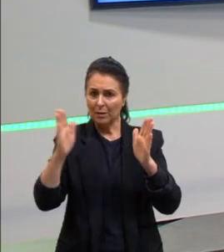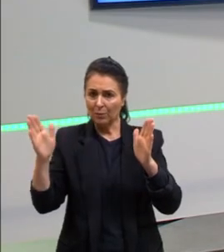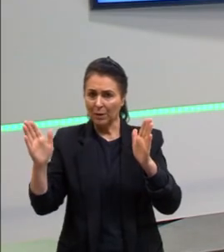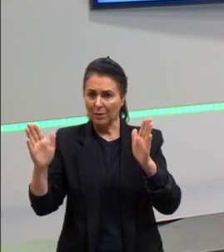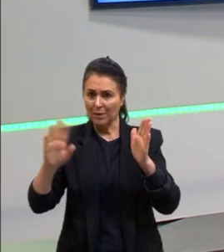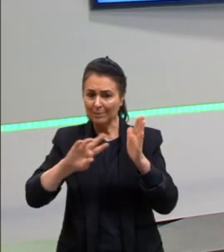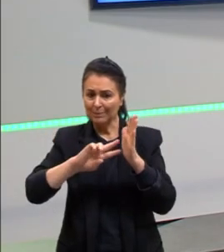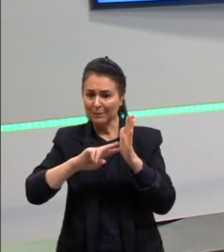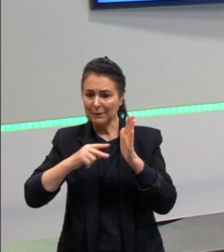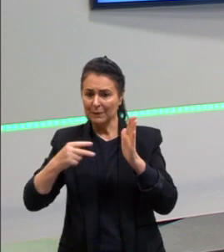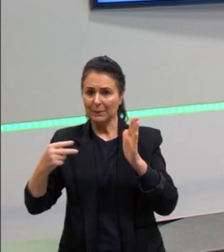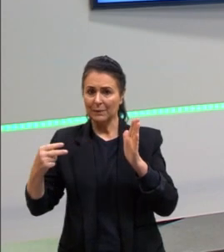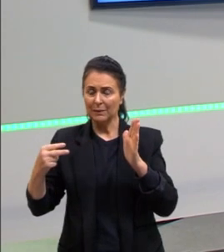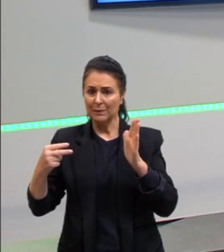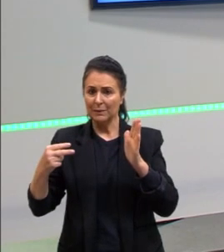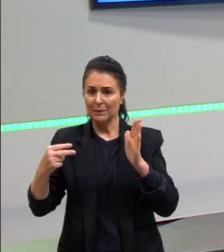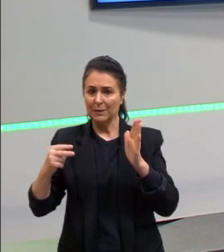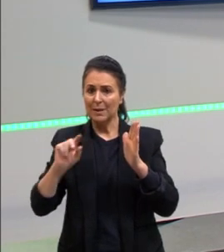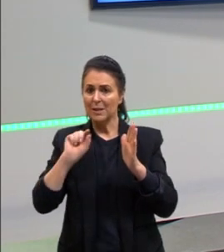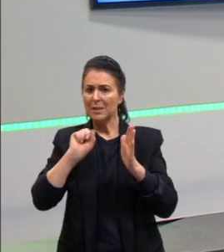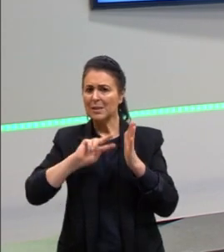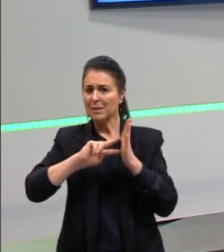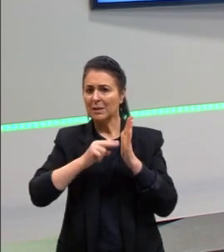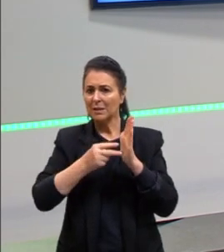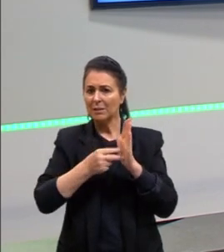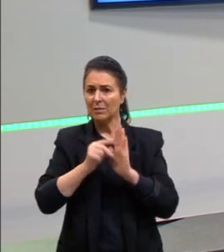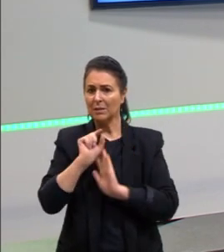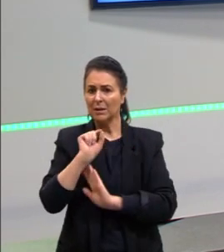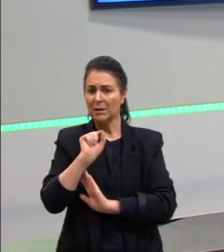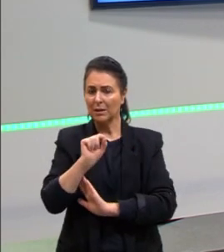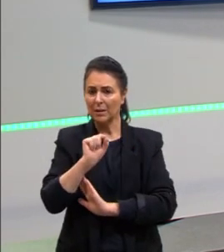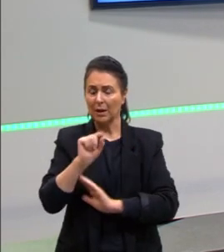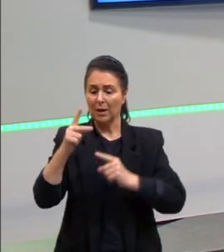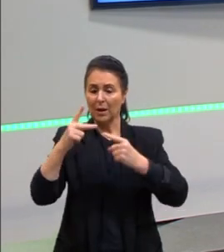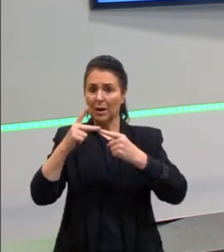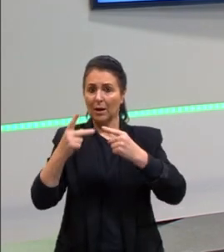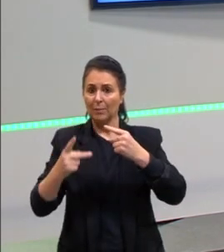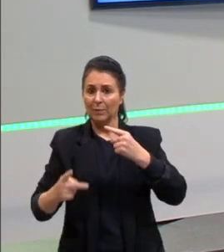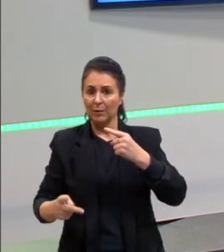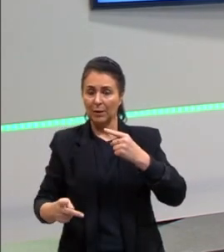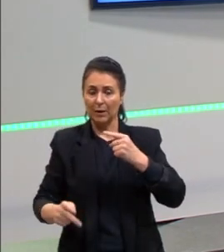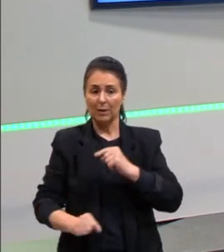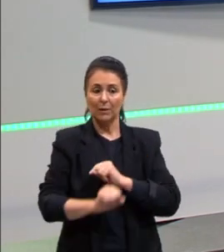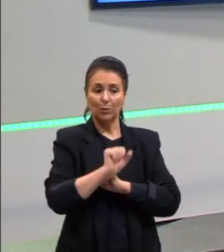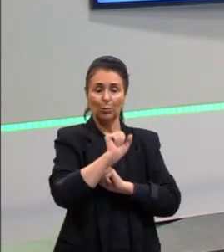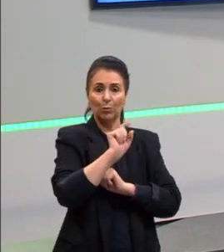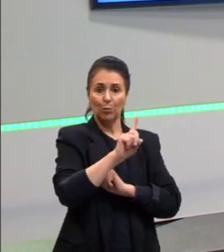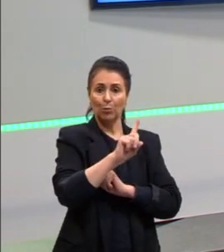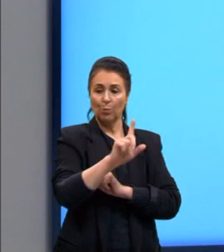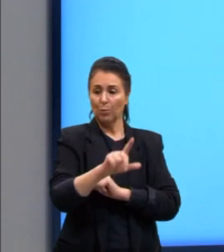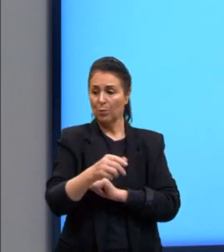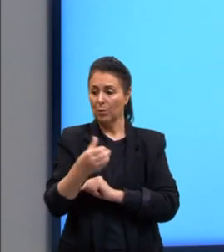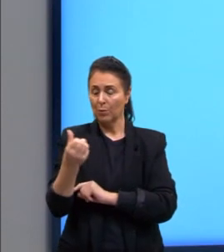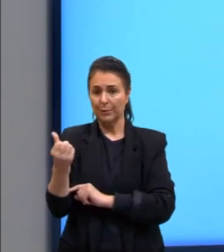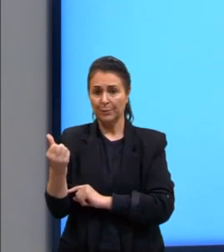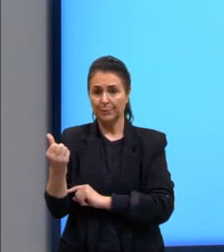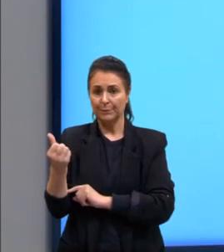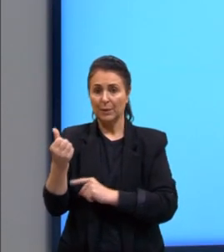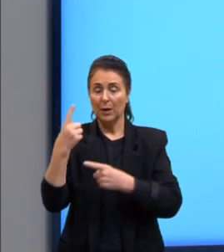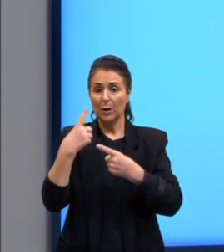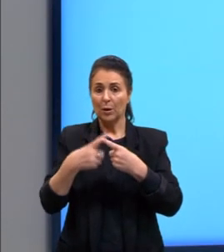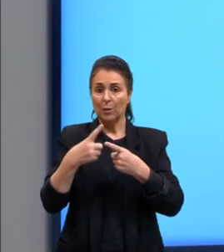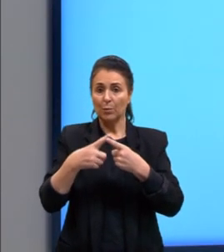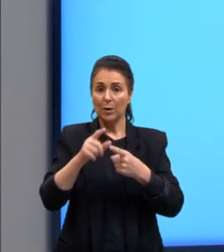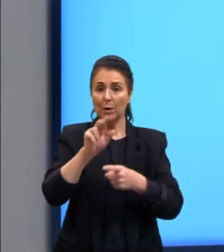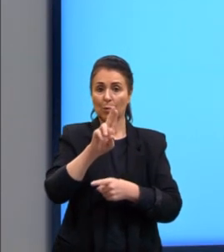tradução aqui, quer dizer que aqui, a proteína vai do 1 ao 6. porque aqui